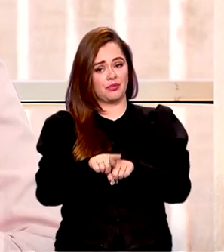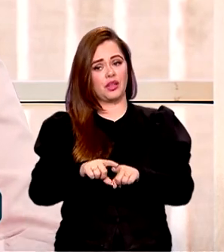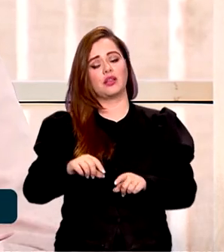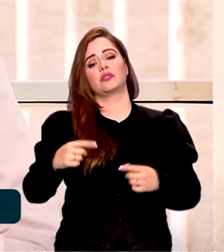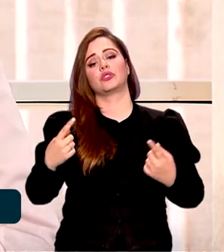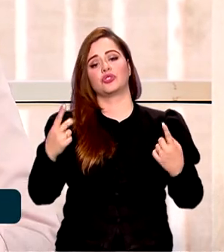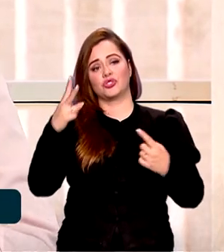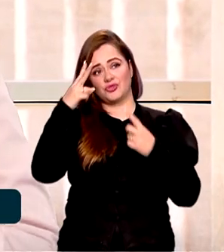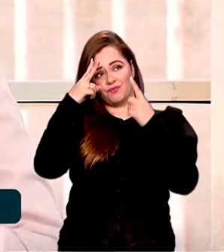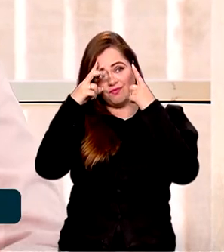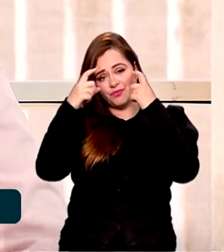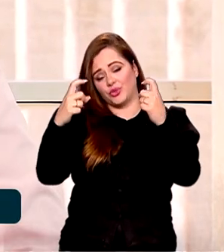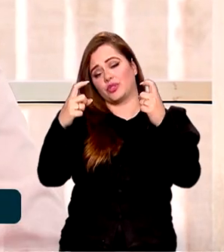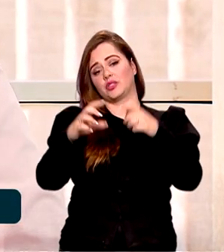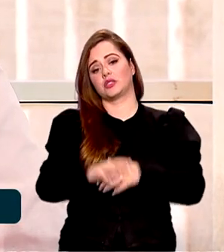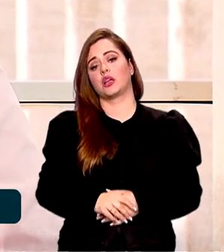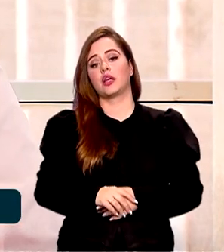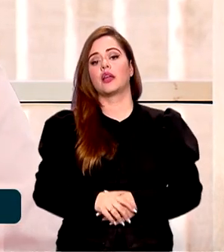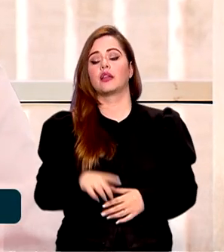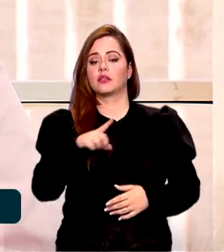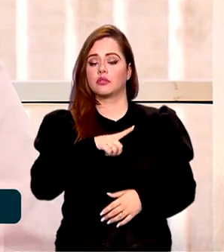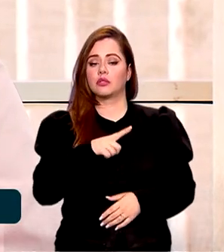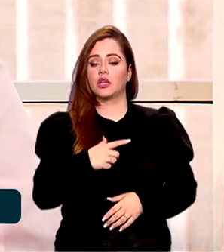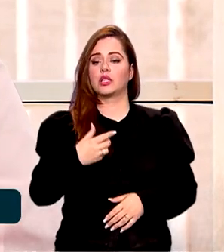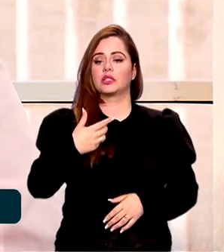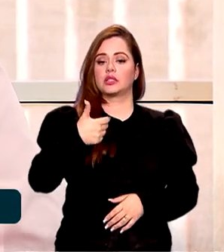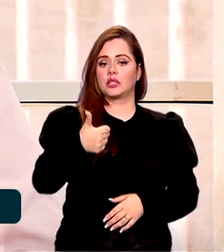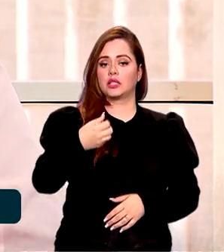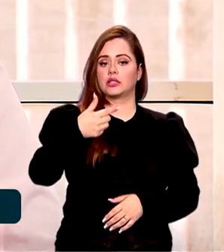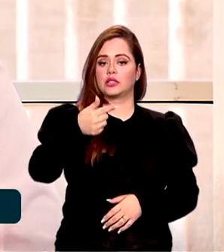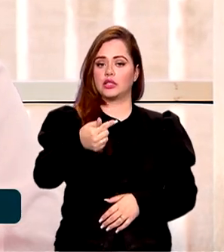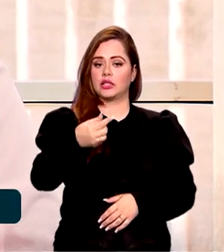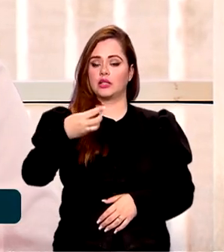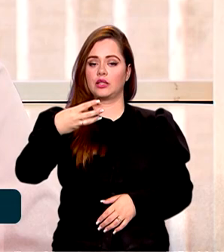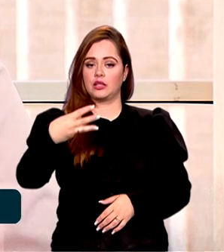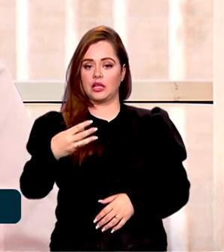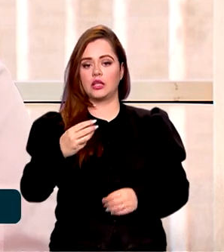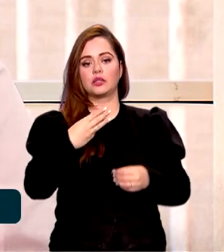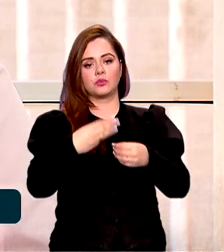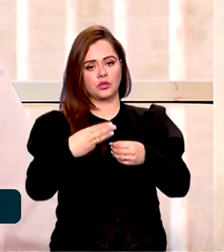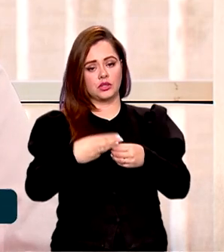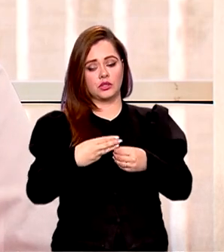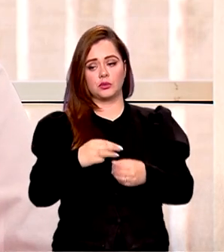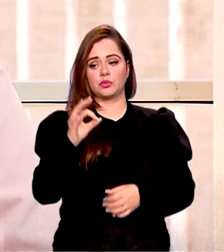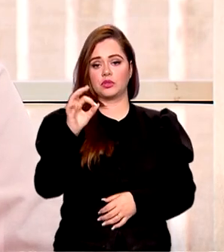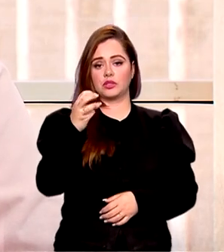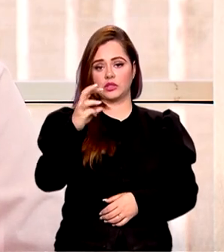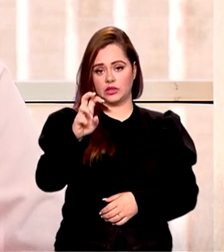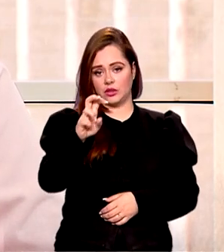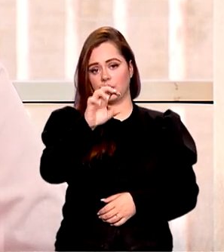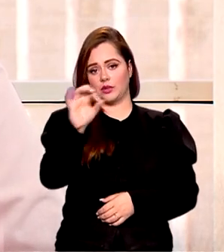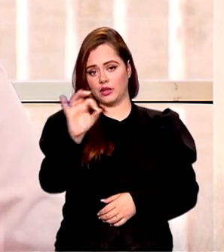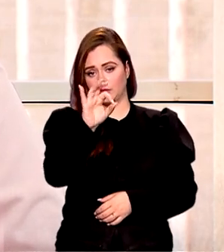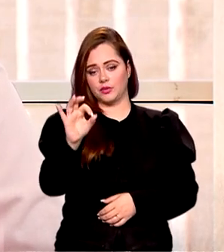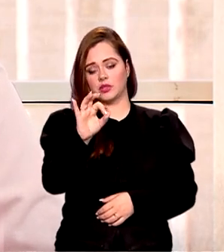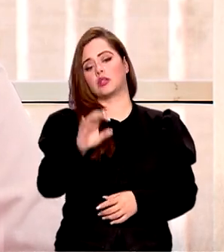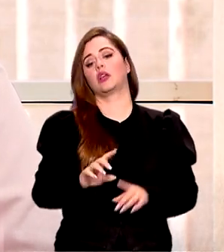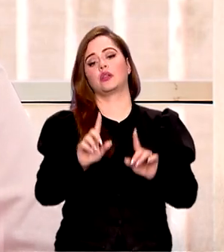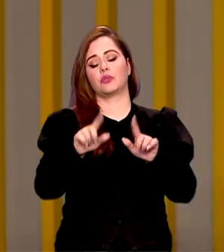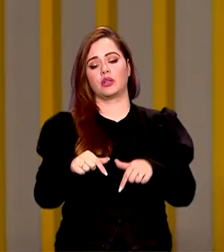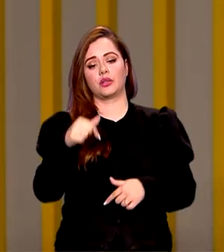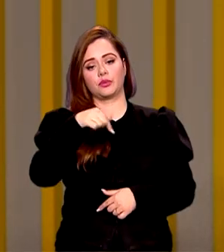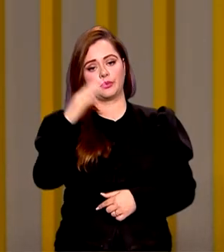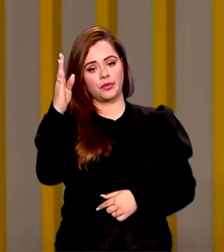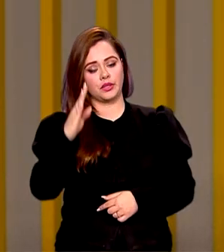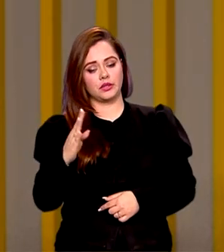foco está restrito aos 163 municípios prioritários do Pronace, que concentram 50% das mortes violentas intencionais no país.